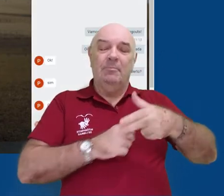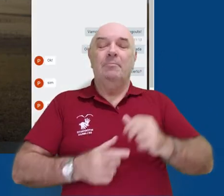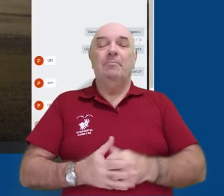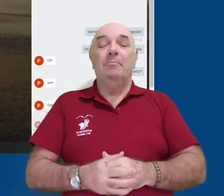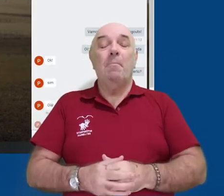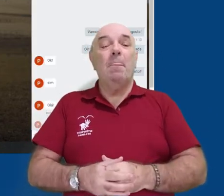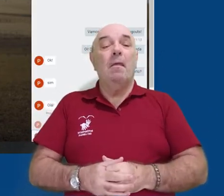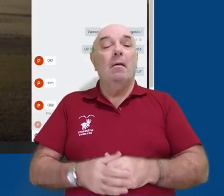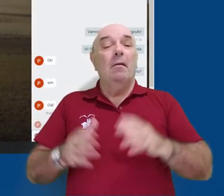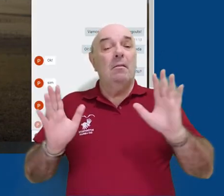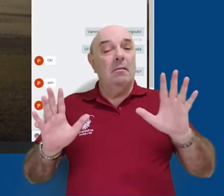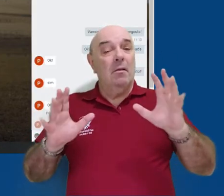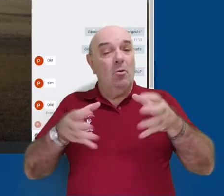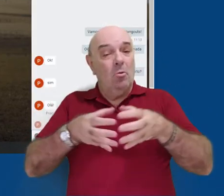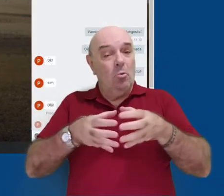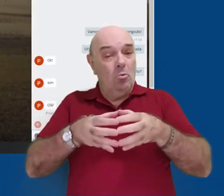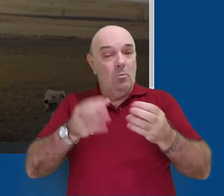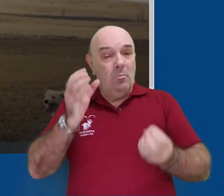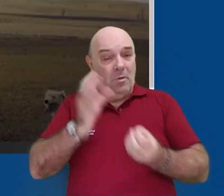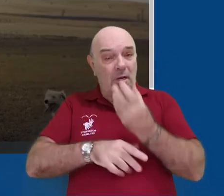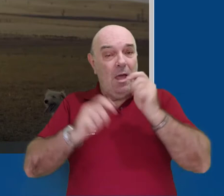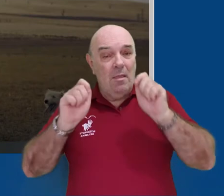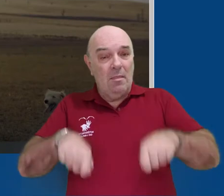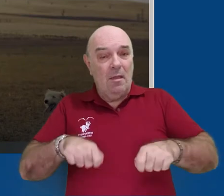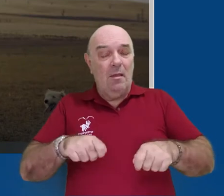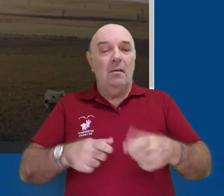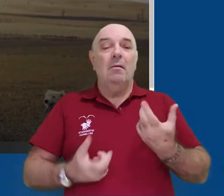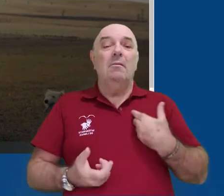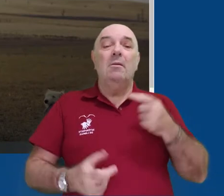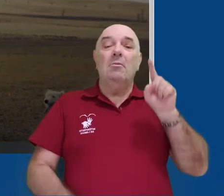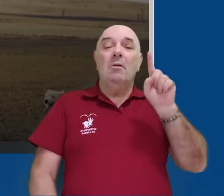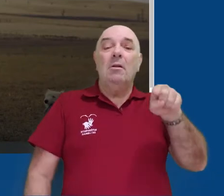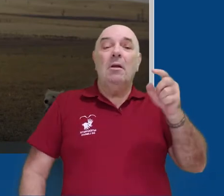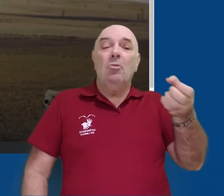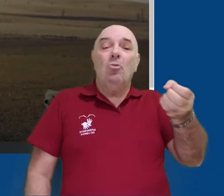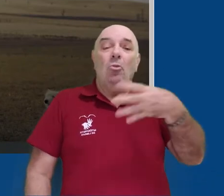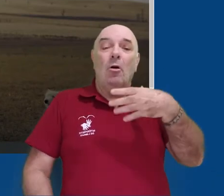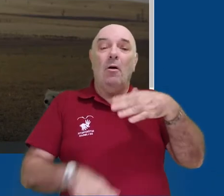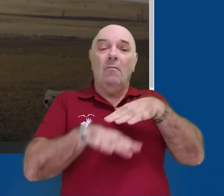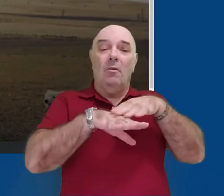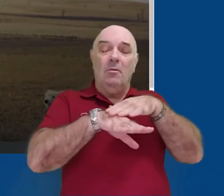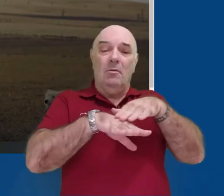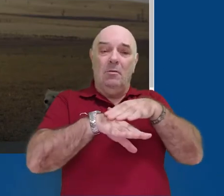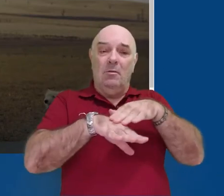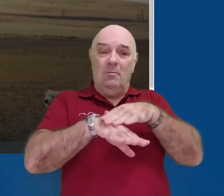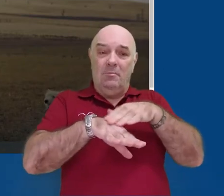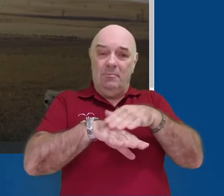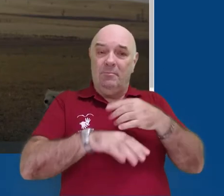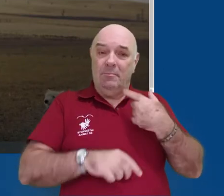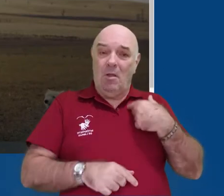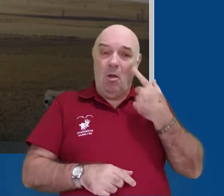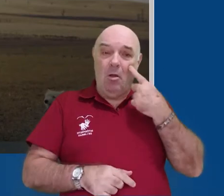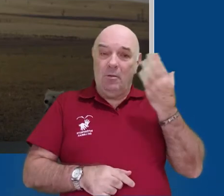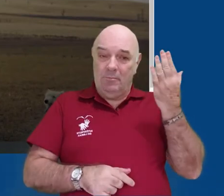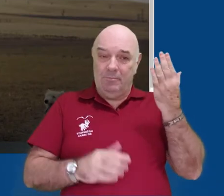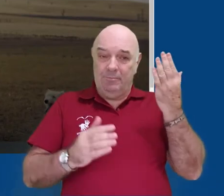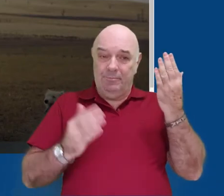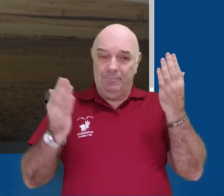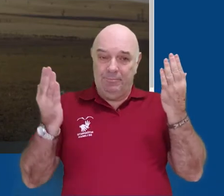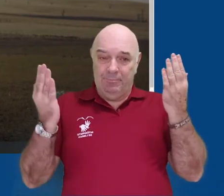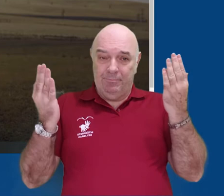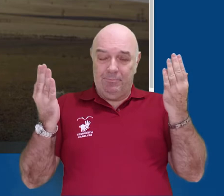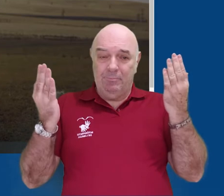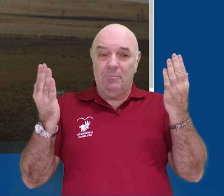Também é possível criar um grupo, clicando em nova conversa, no menu do lado esquerdo da tela